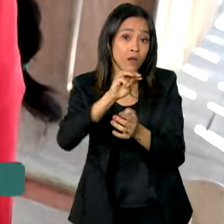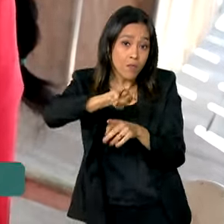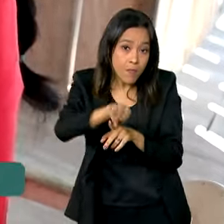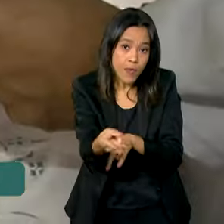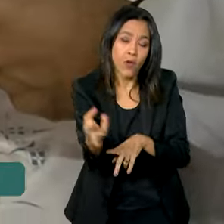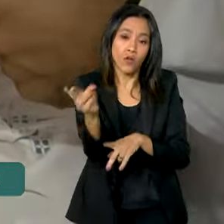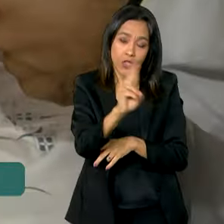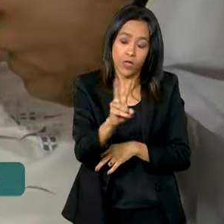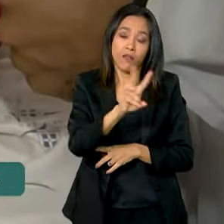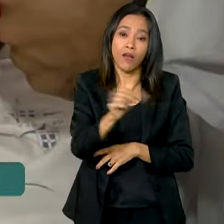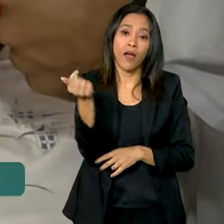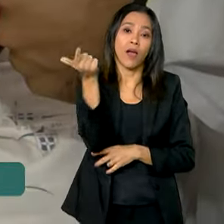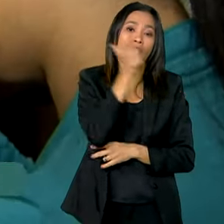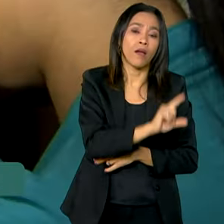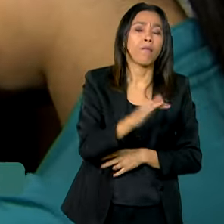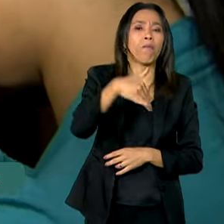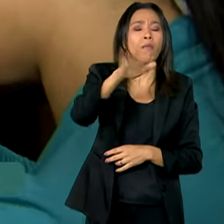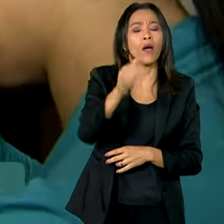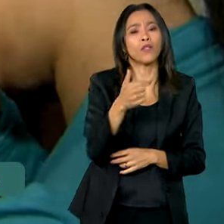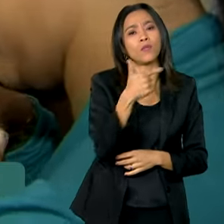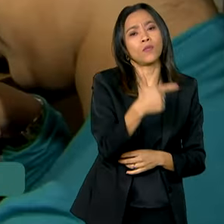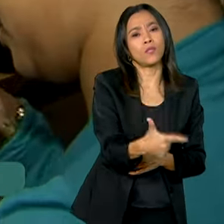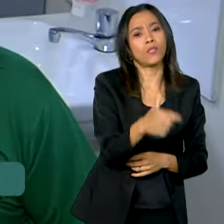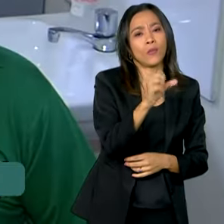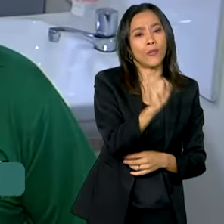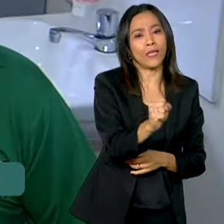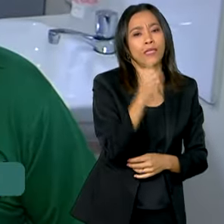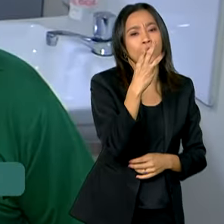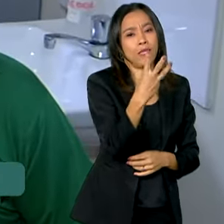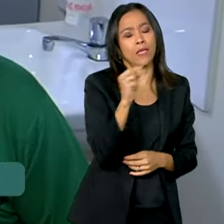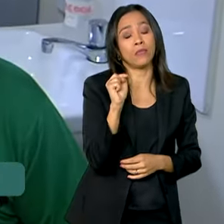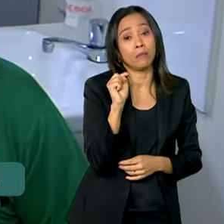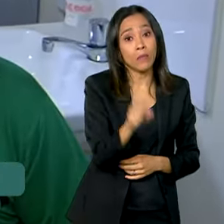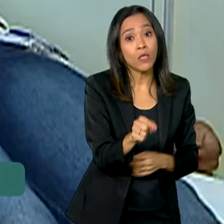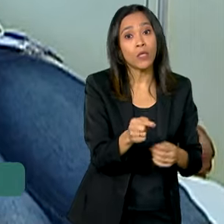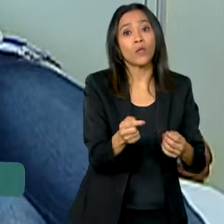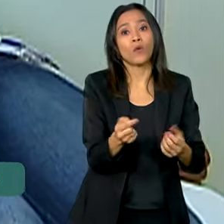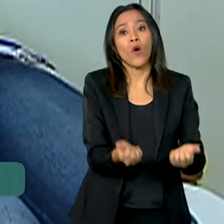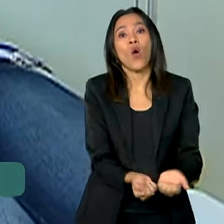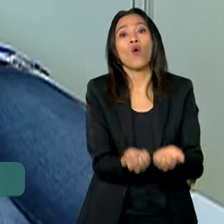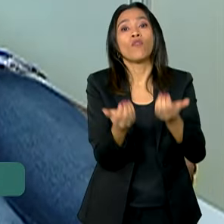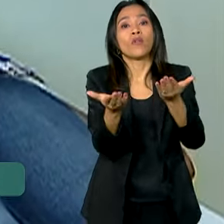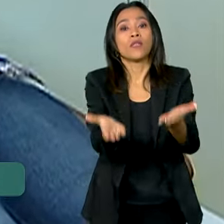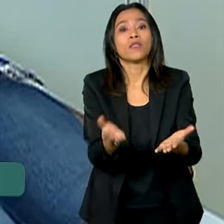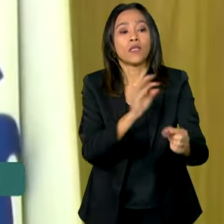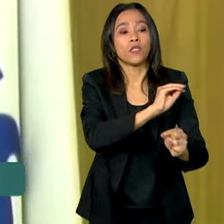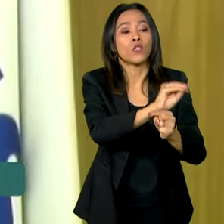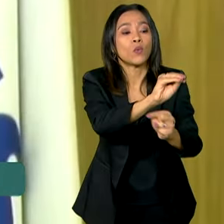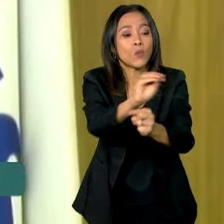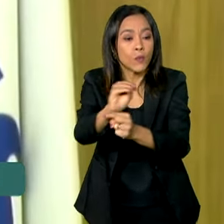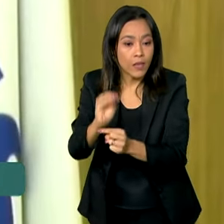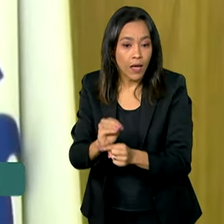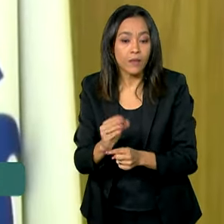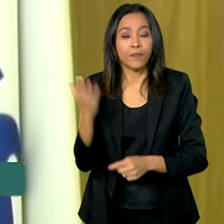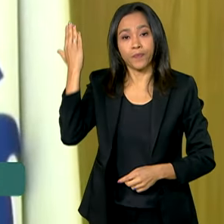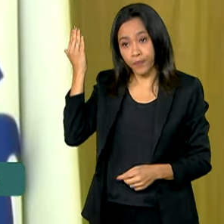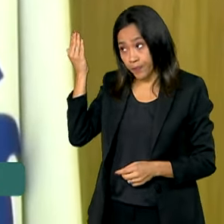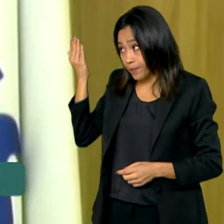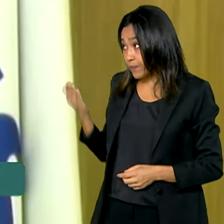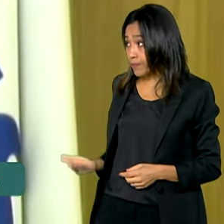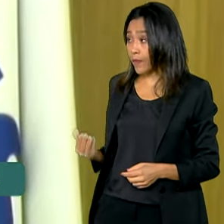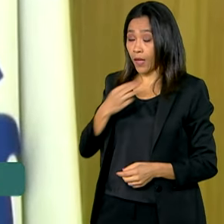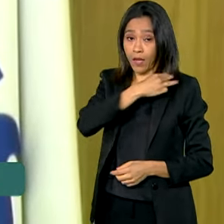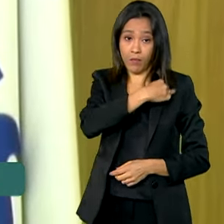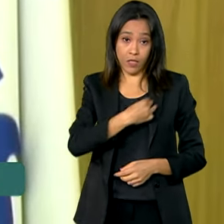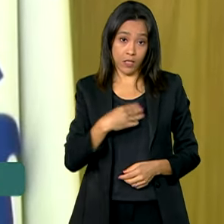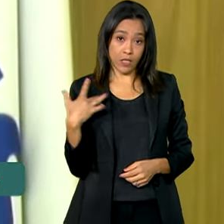Serão contempladas mais de 283 mil ofertas de cuidado intensivo. A ministra da Saúde, Nízia